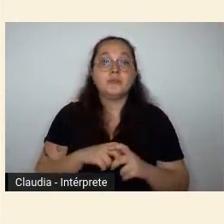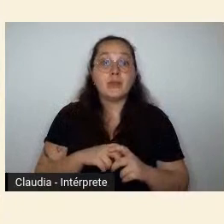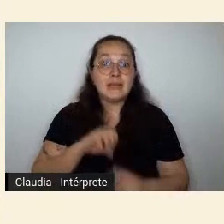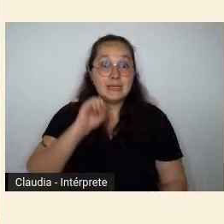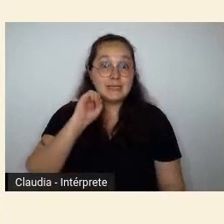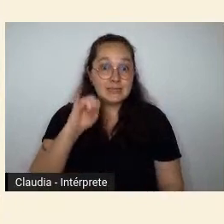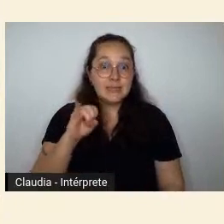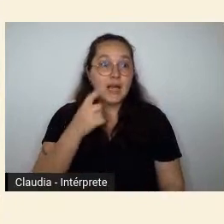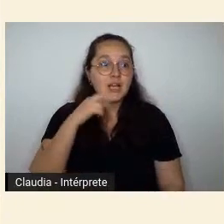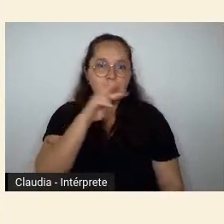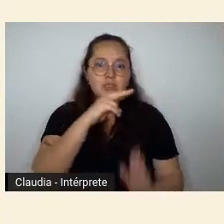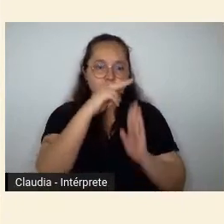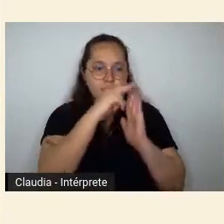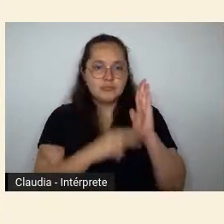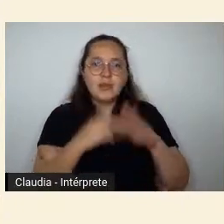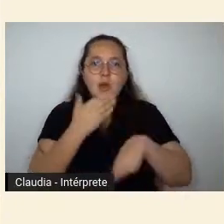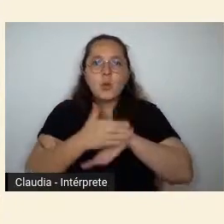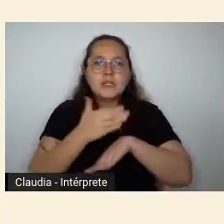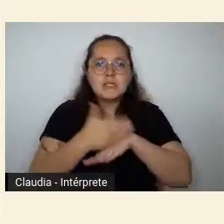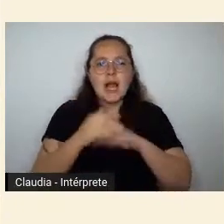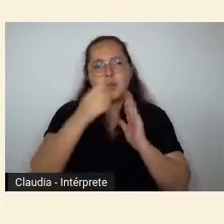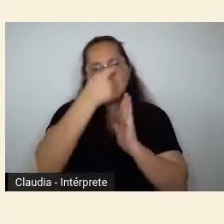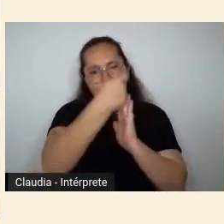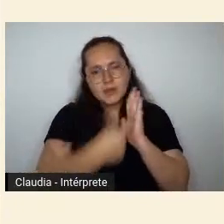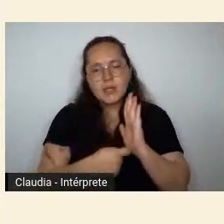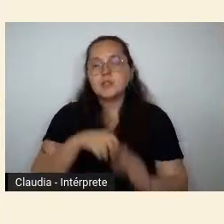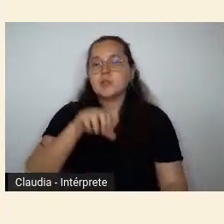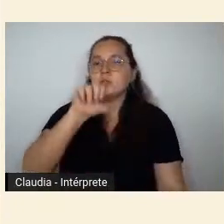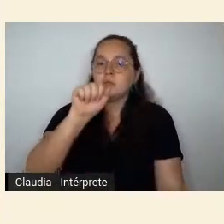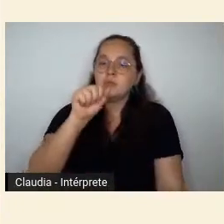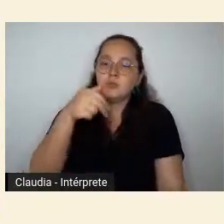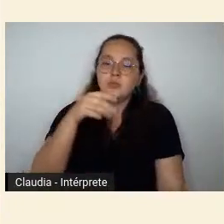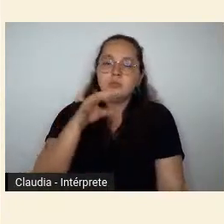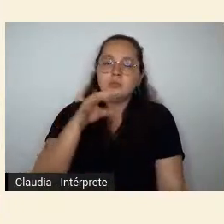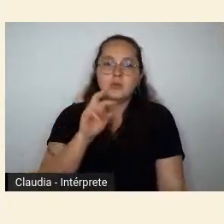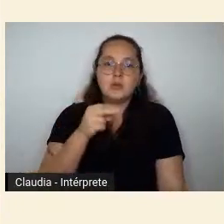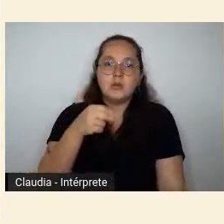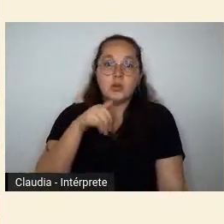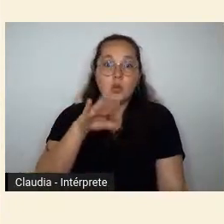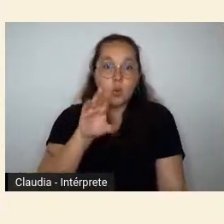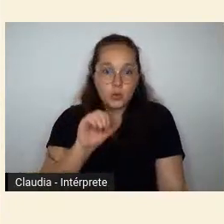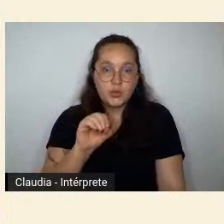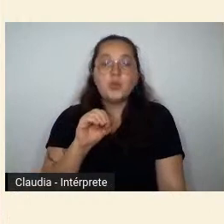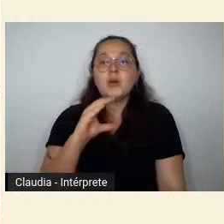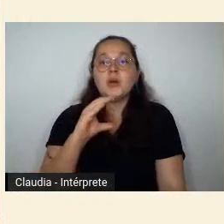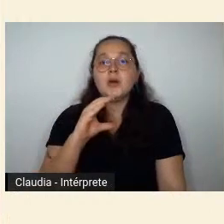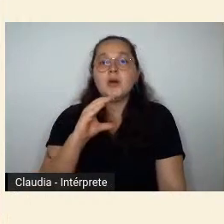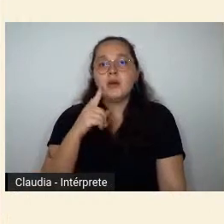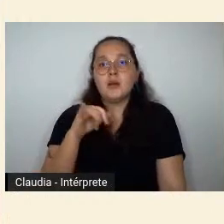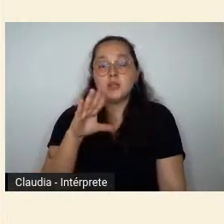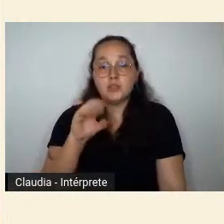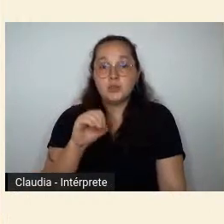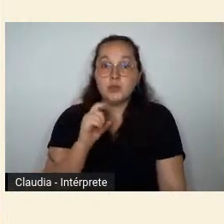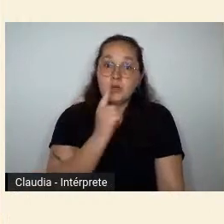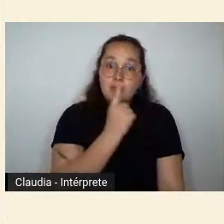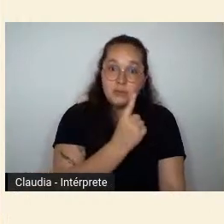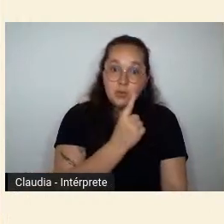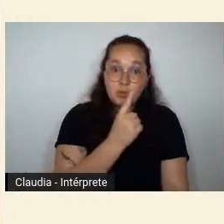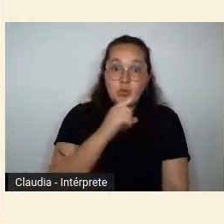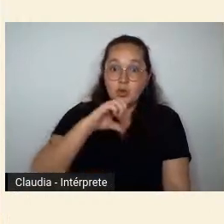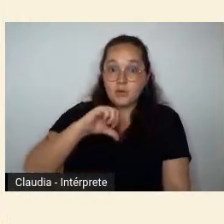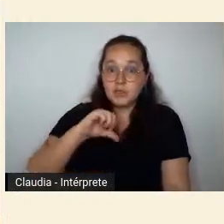ensaio definitivo de Antônio Cândido Literatura e Cultura de 1900 a 1945 ensaio escrito em 1953